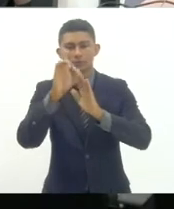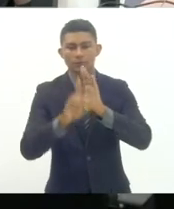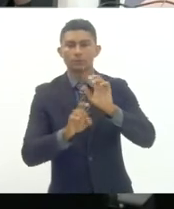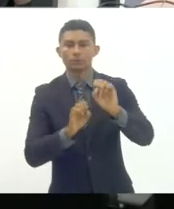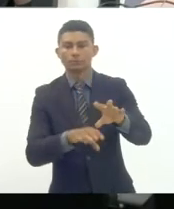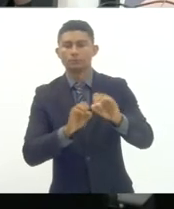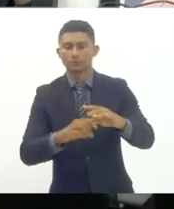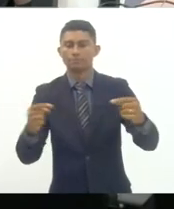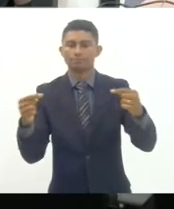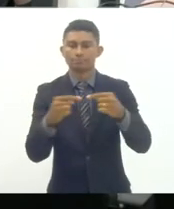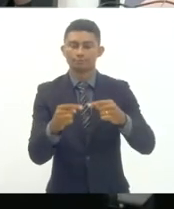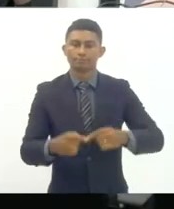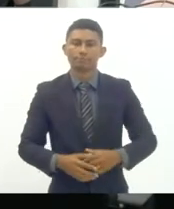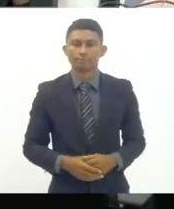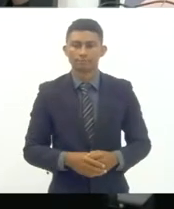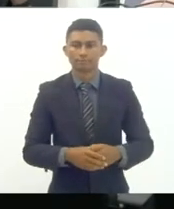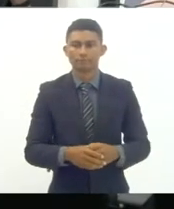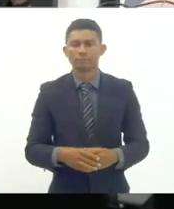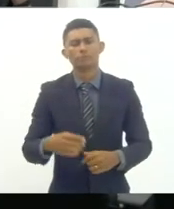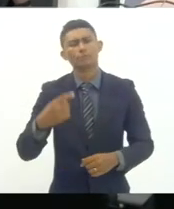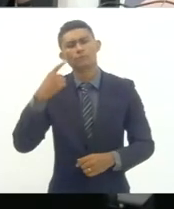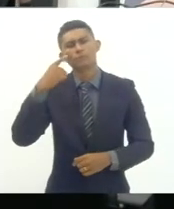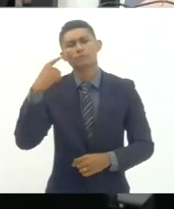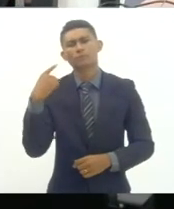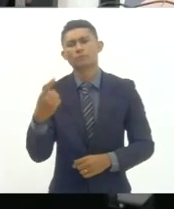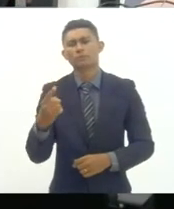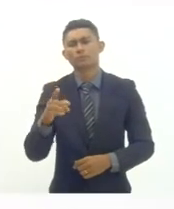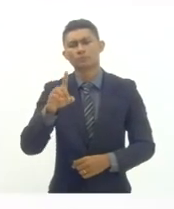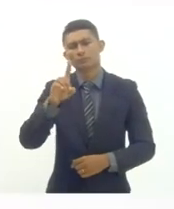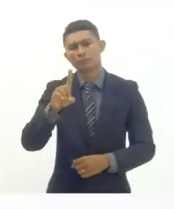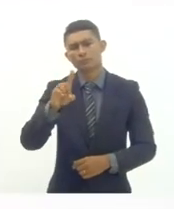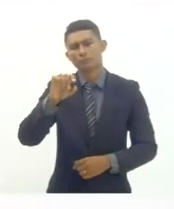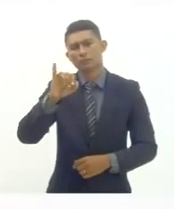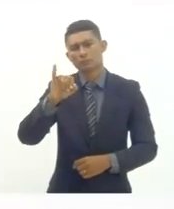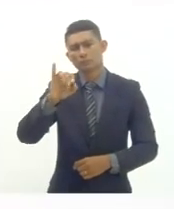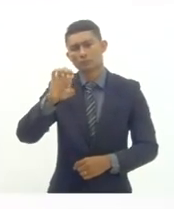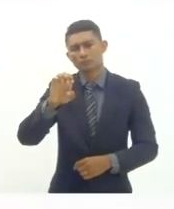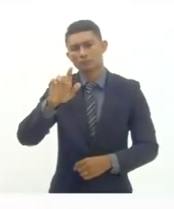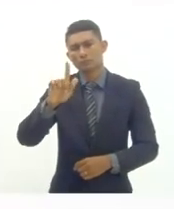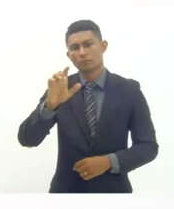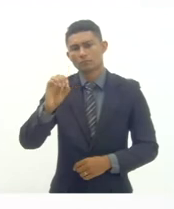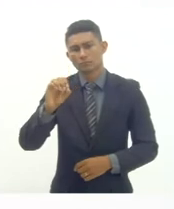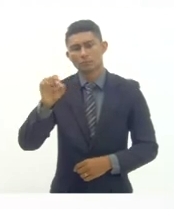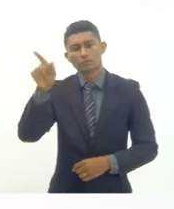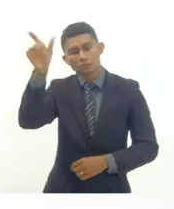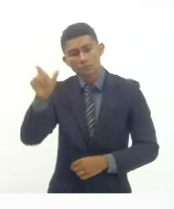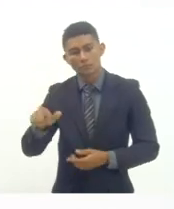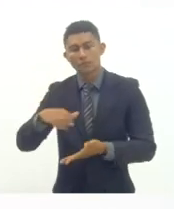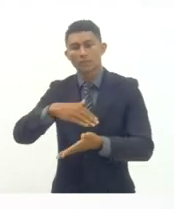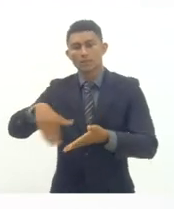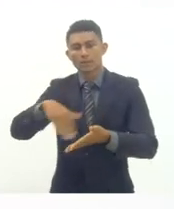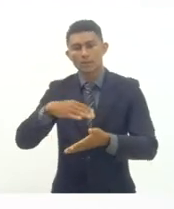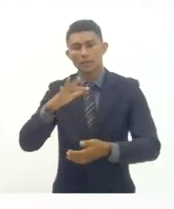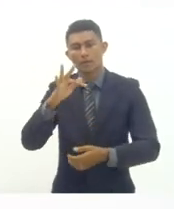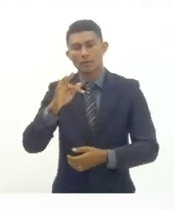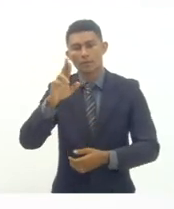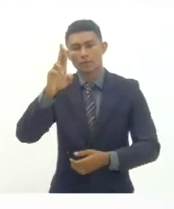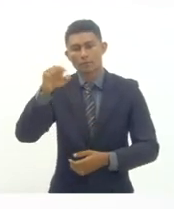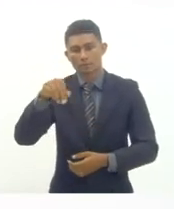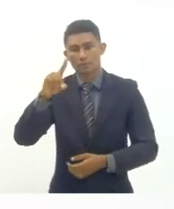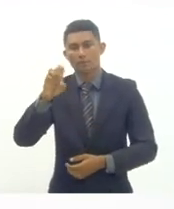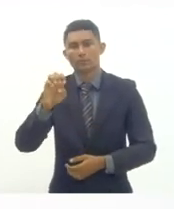feito eu vi que o Diego Cury secretário-geral do conselho do Fundeb entrou